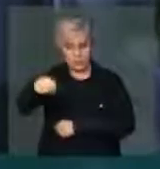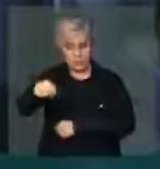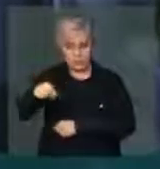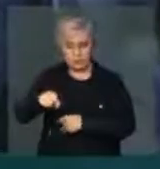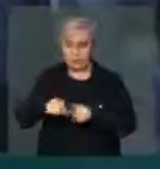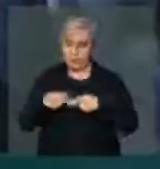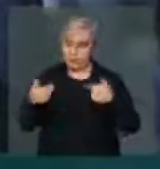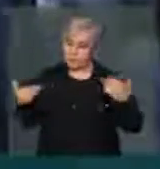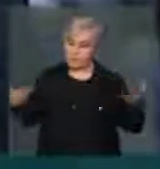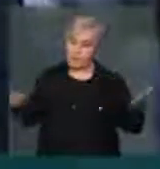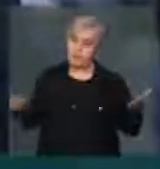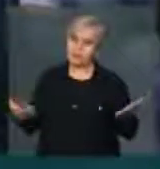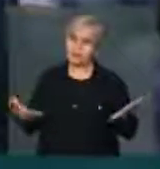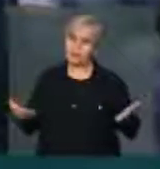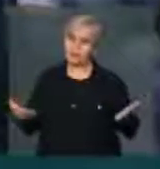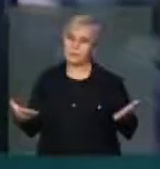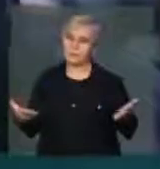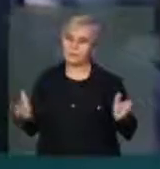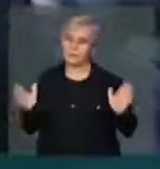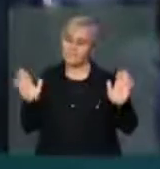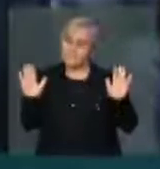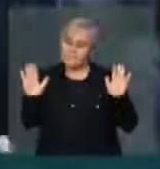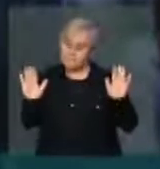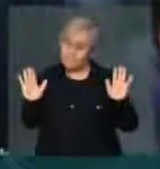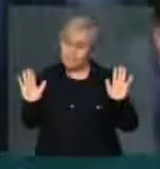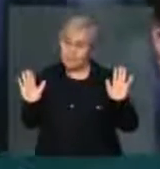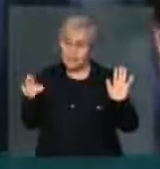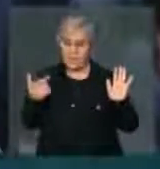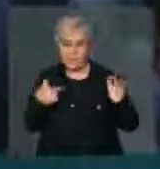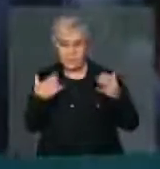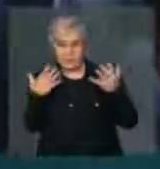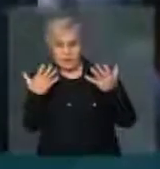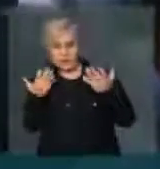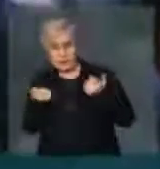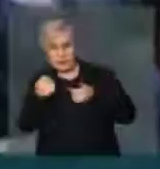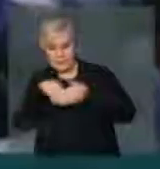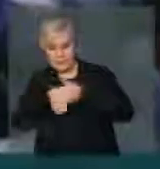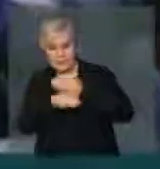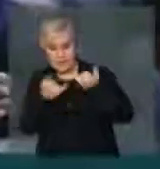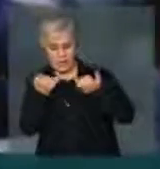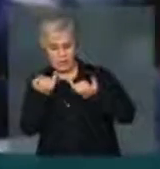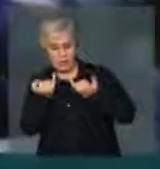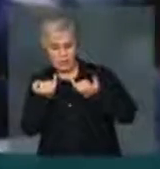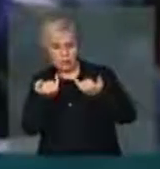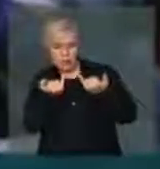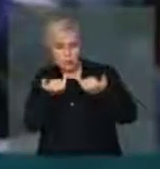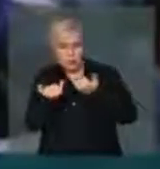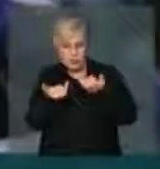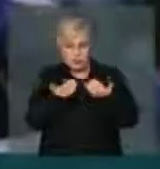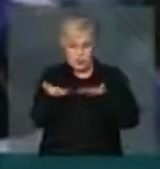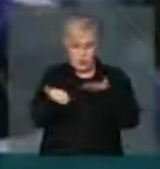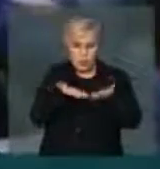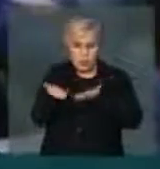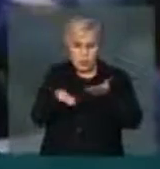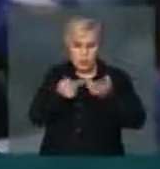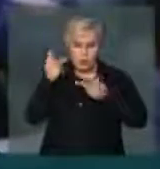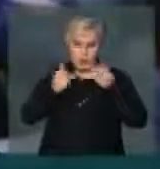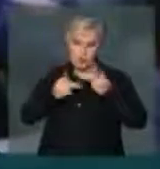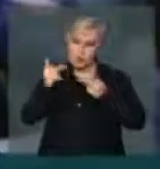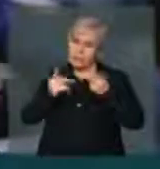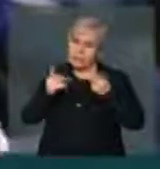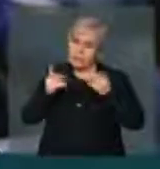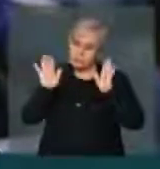Agora, não faço o jogo político, entendo os parlamentares que não querem dar continuidade a essa